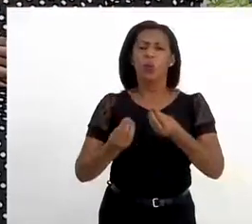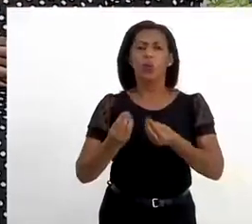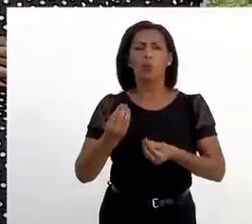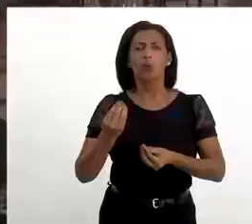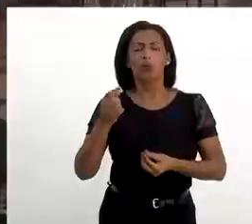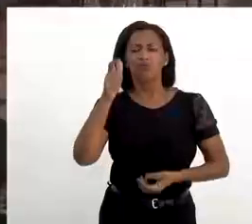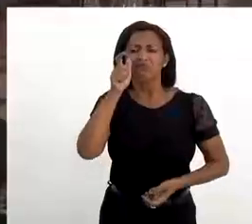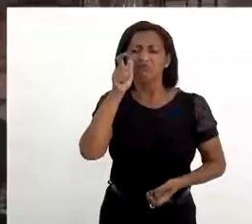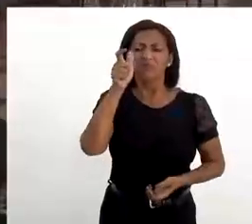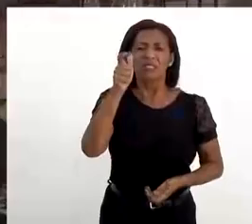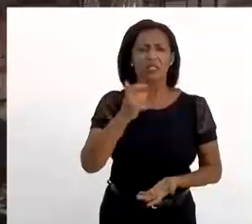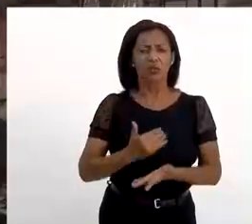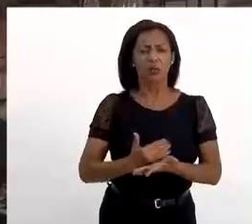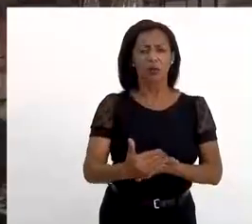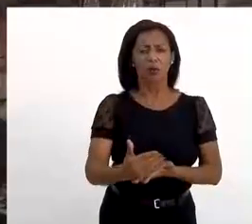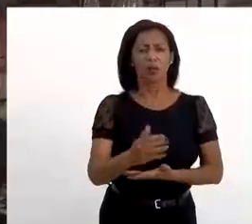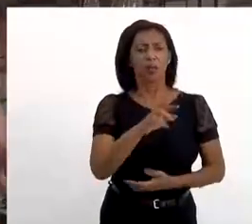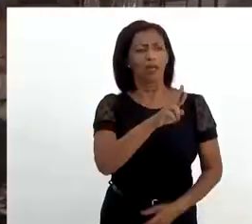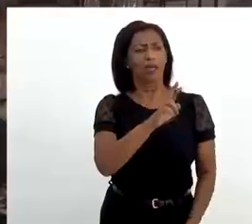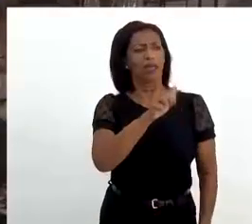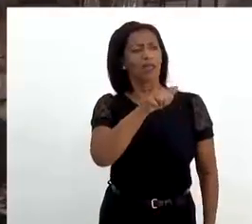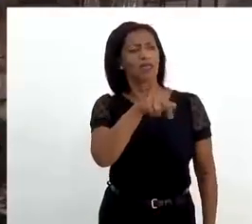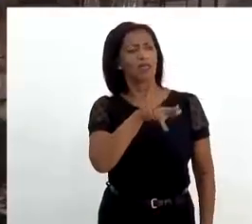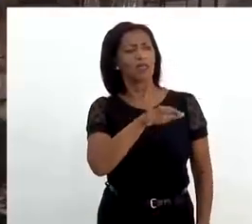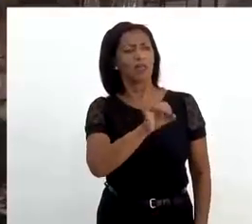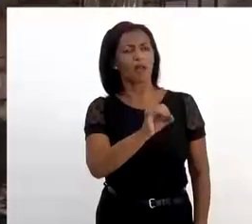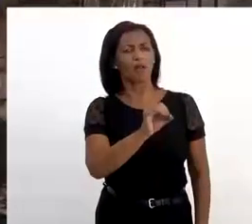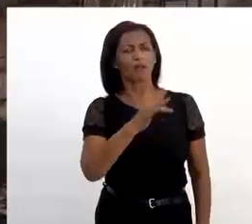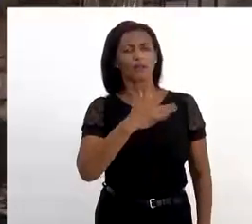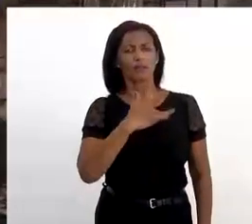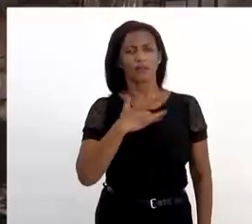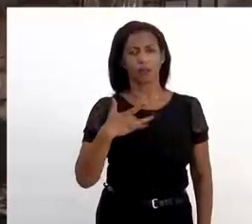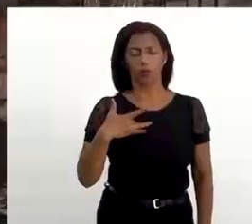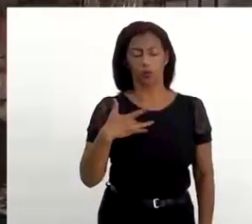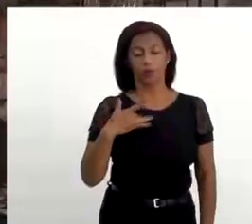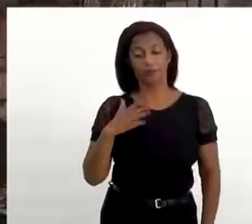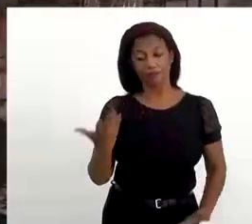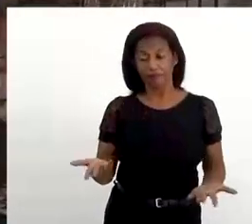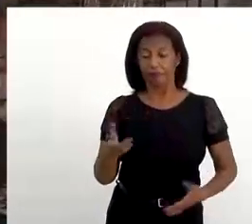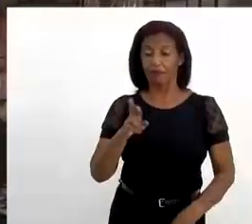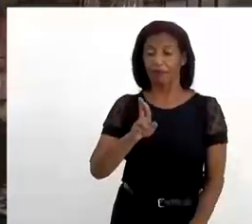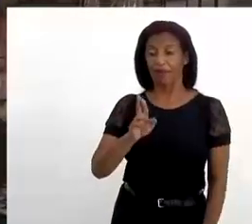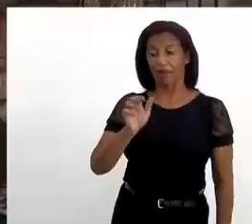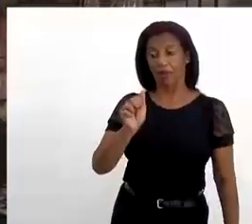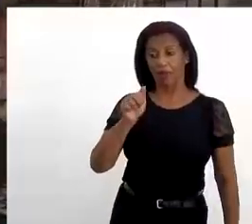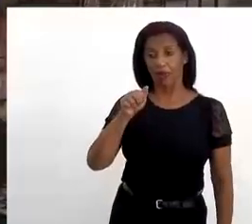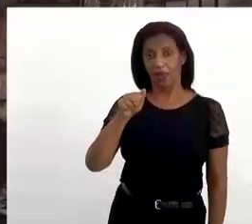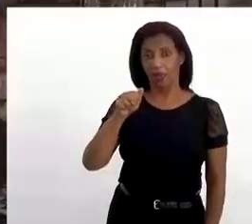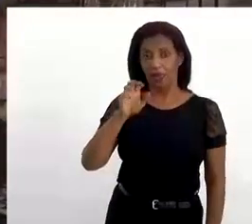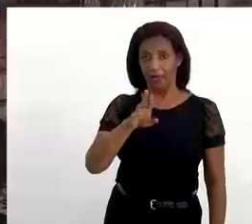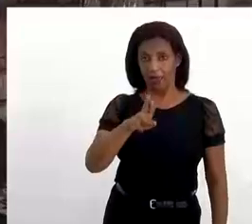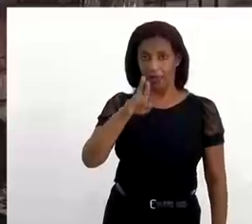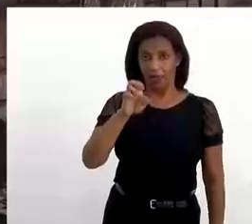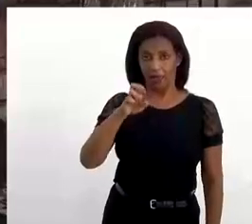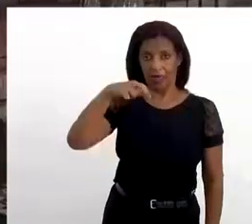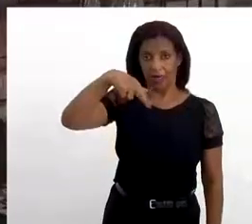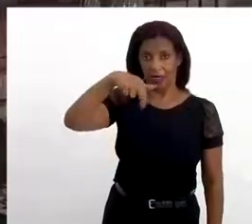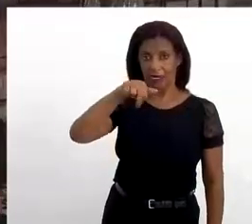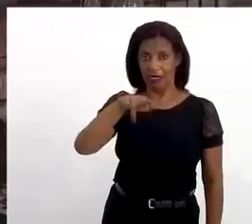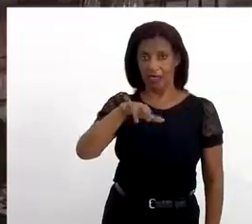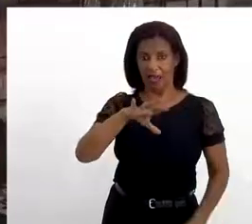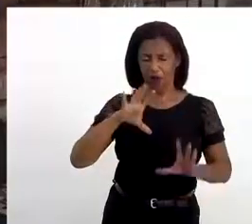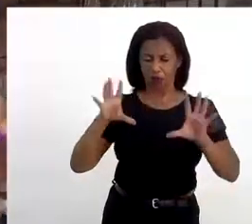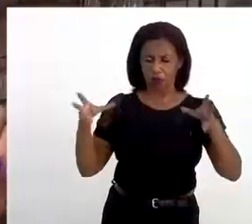Renafro Saúde? Então, a Renafro Saúde é a rede nacional de religiões afro